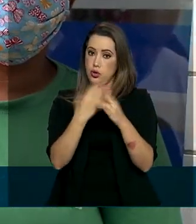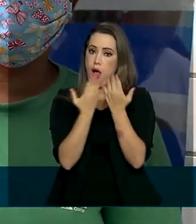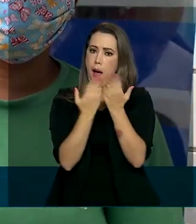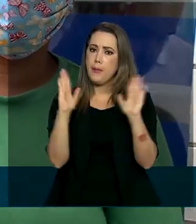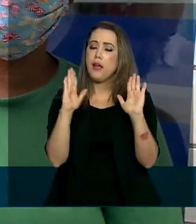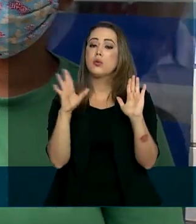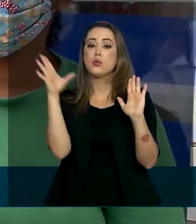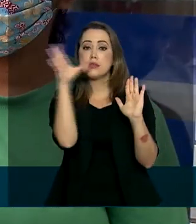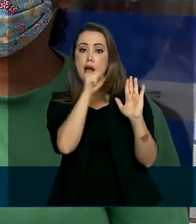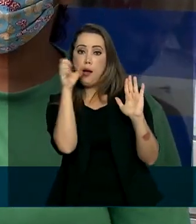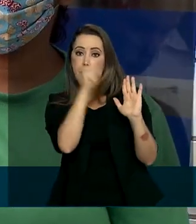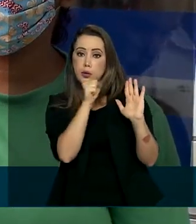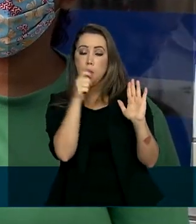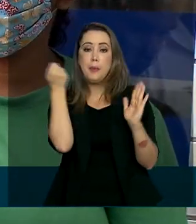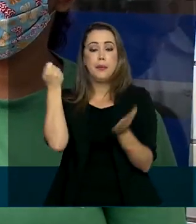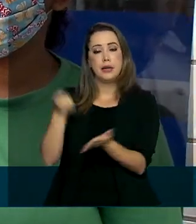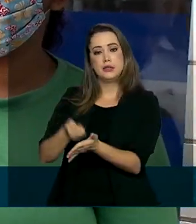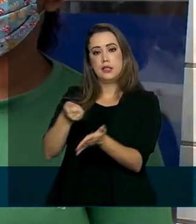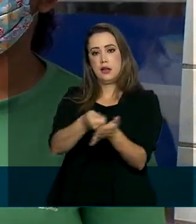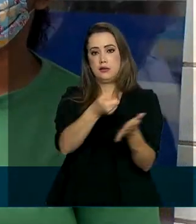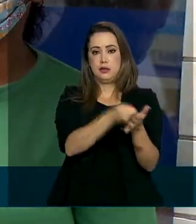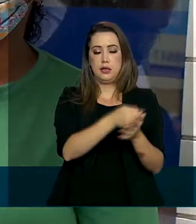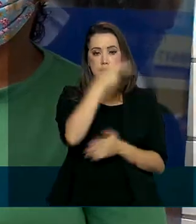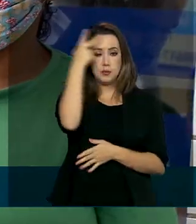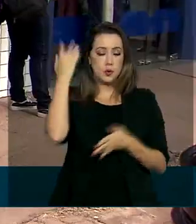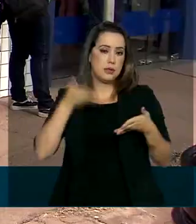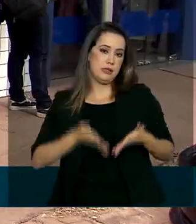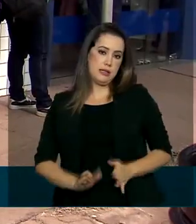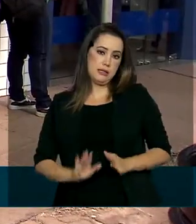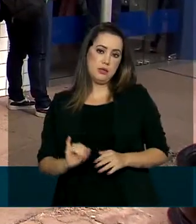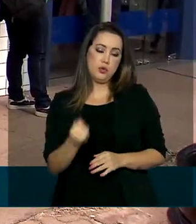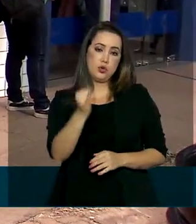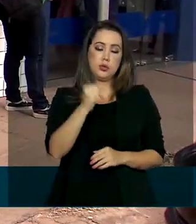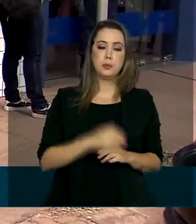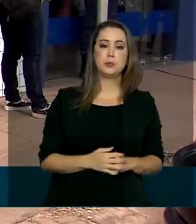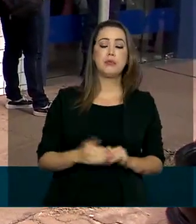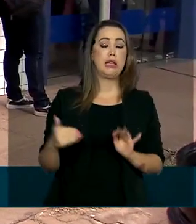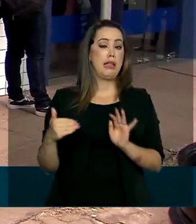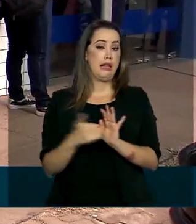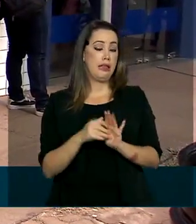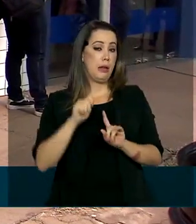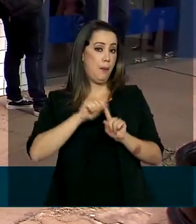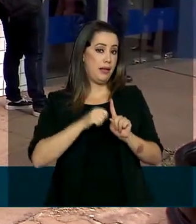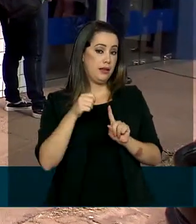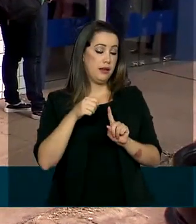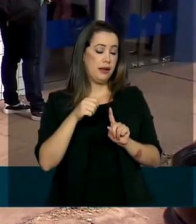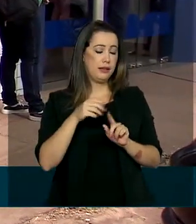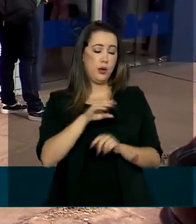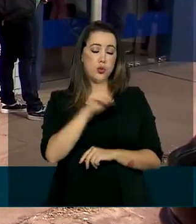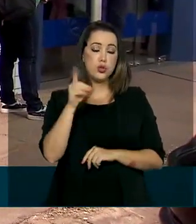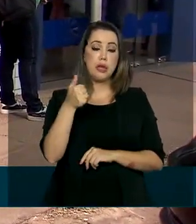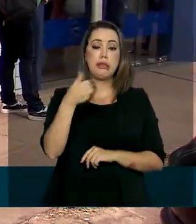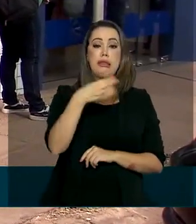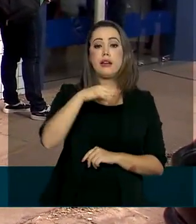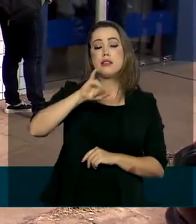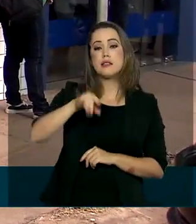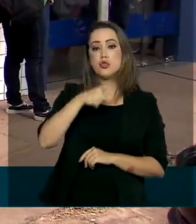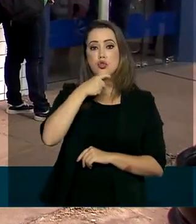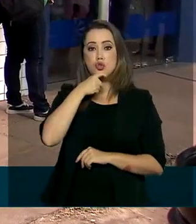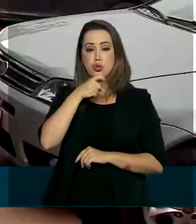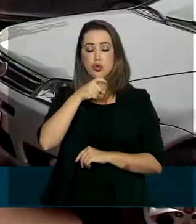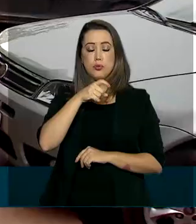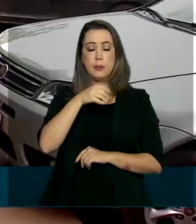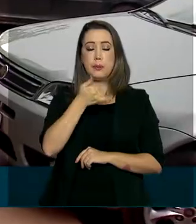fim de semana para fazer o pagamento aos nascidos em janeiro. Até 13 de junho, os trabalhadores vão poder tirar o dinheiro nas